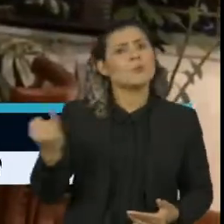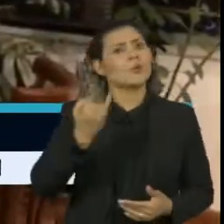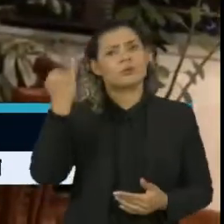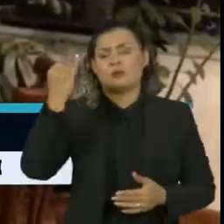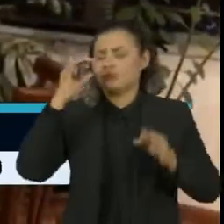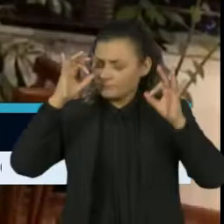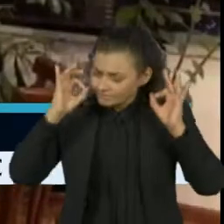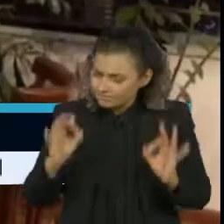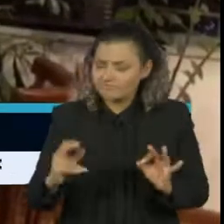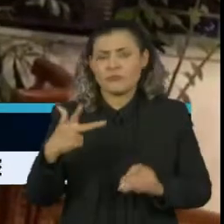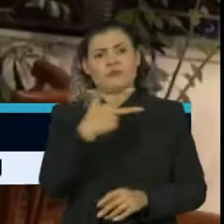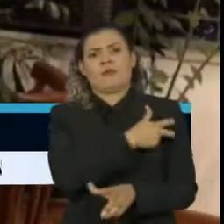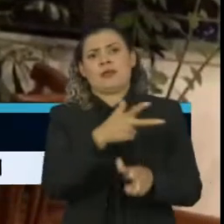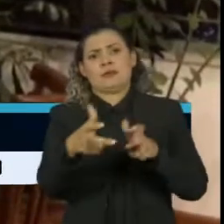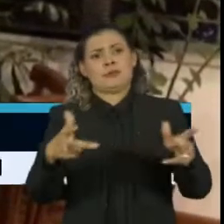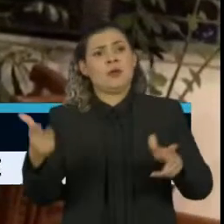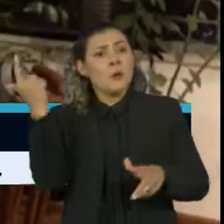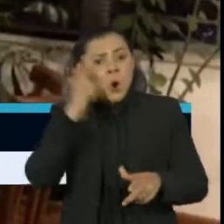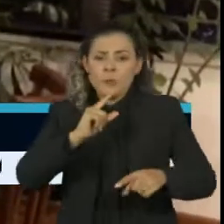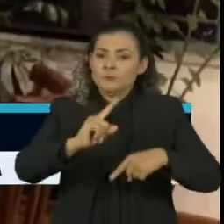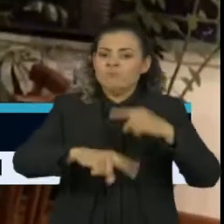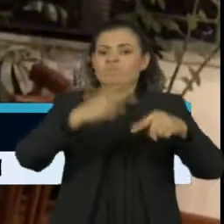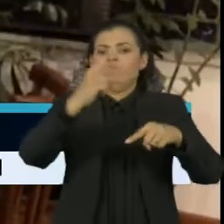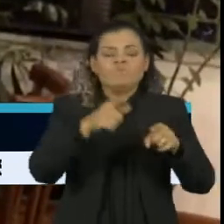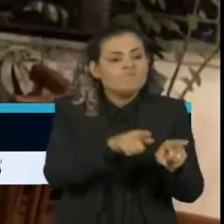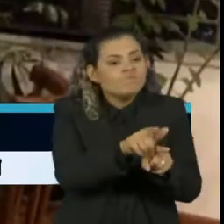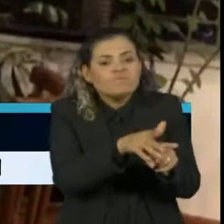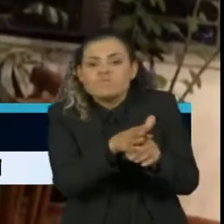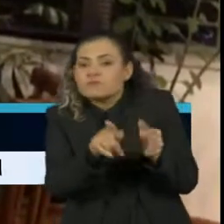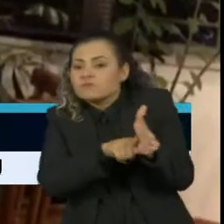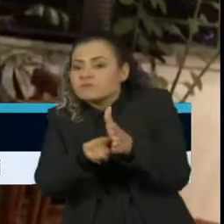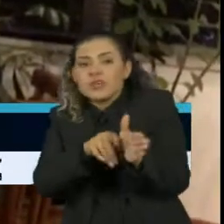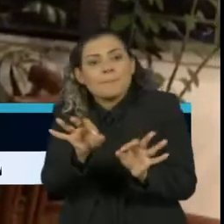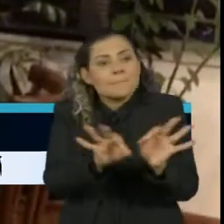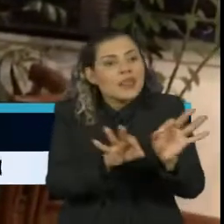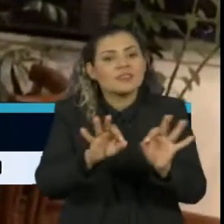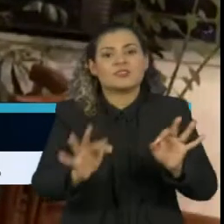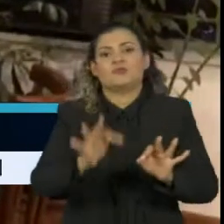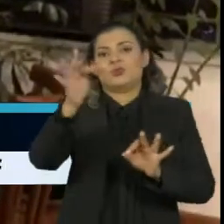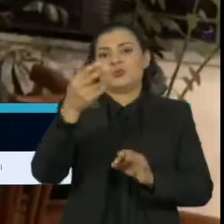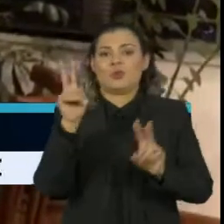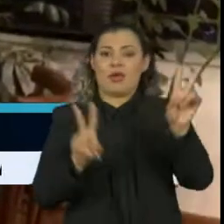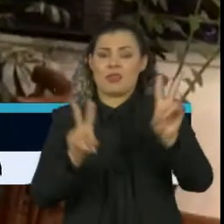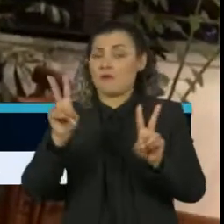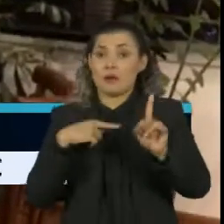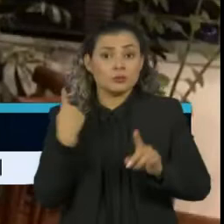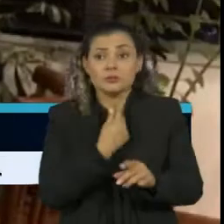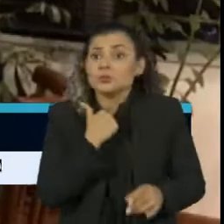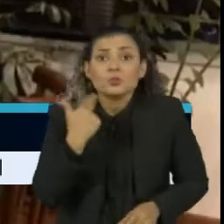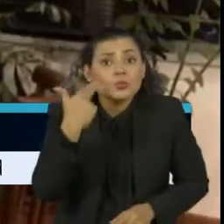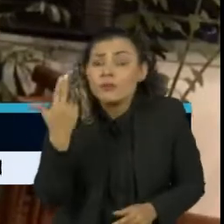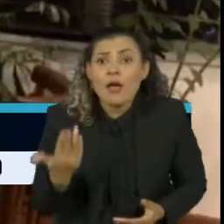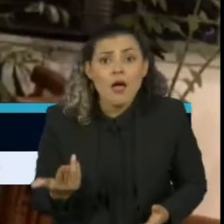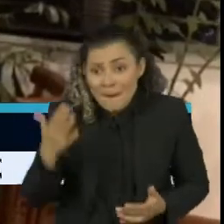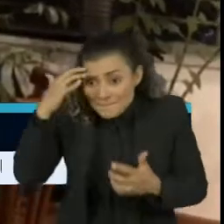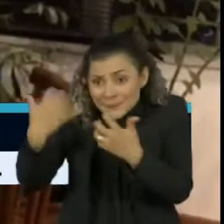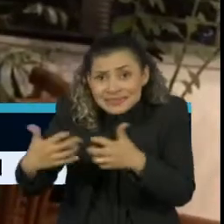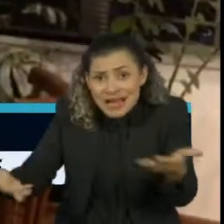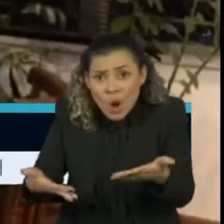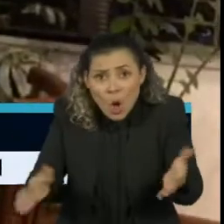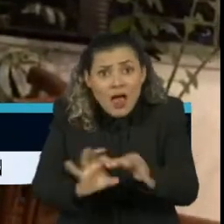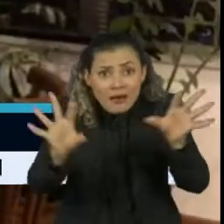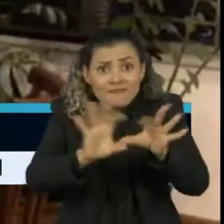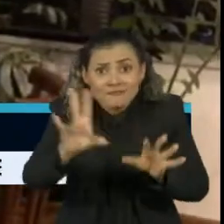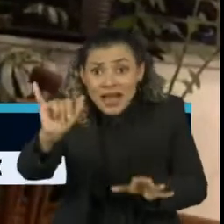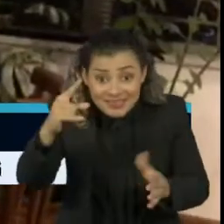que a gente tenha uma vacina para poder avançar com qualquer possibilidade de planejar o Carnaval. A gente não tem como pensar em